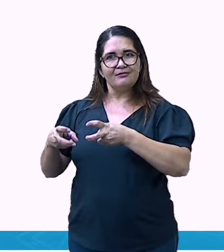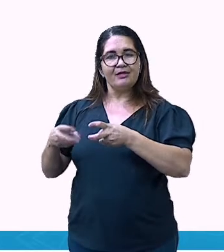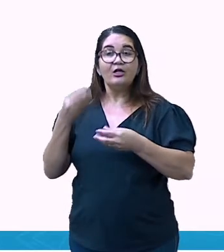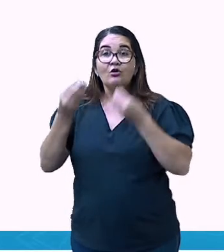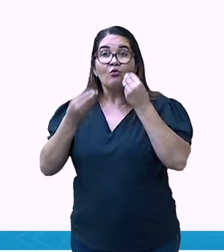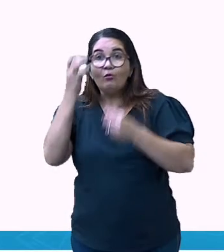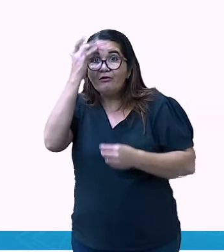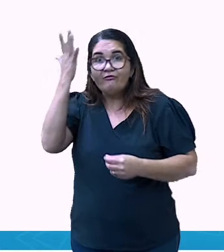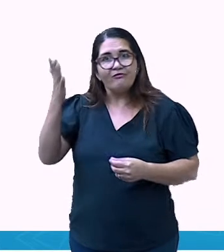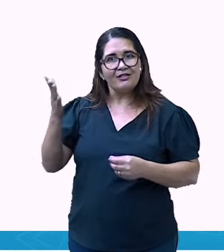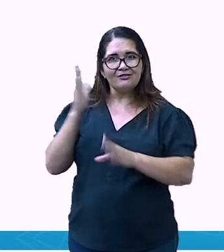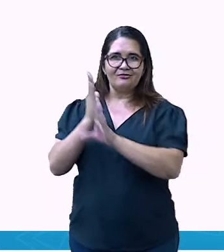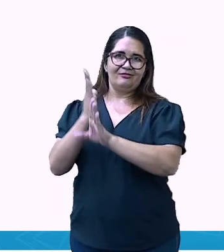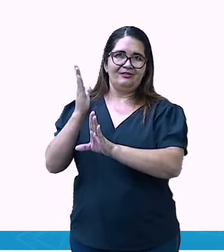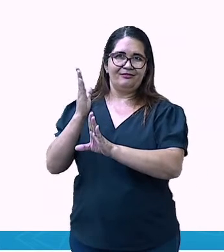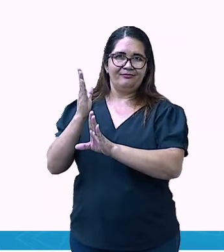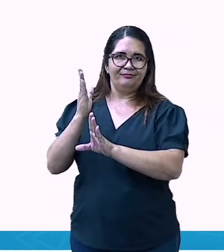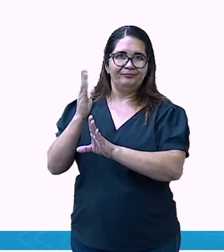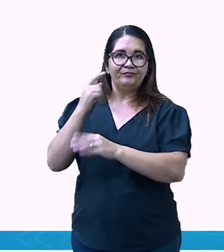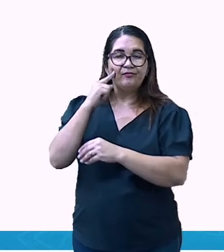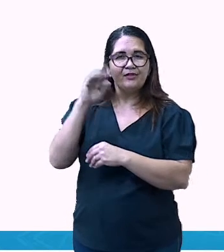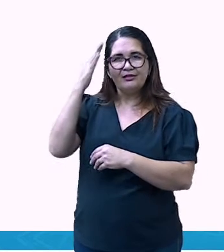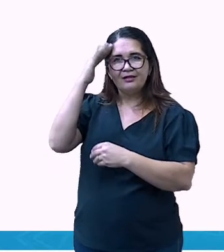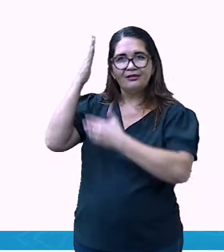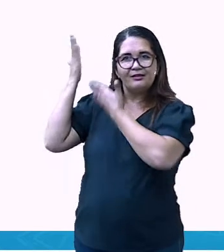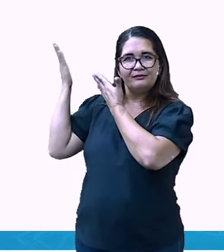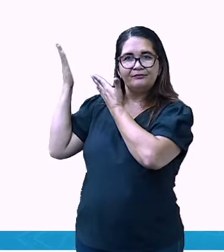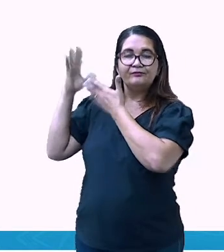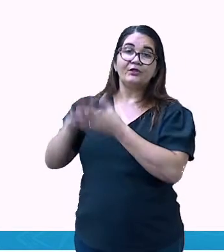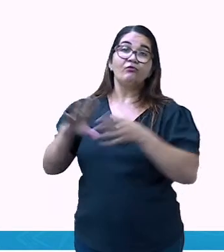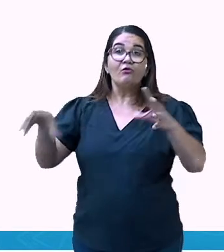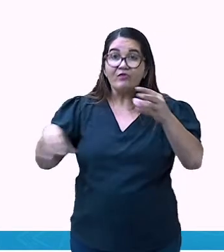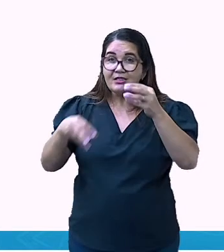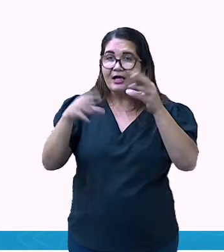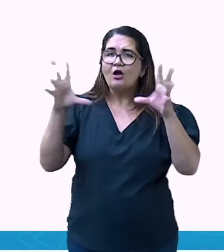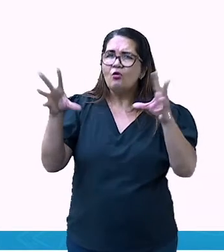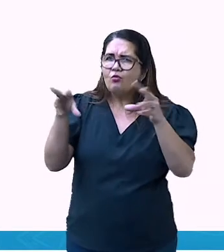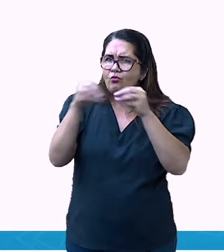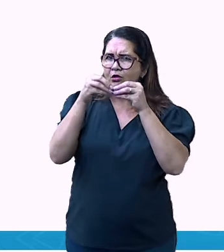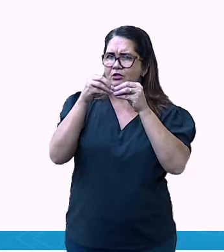ó. Então, vamos fazer um resumo sobre a rosa dos ventos?